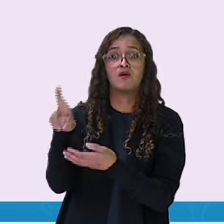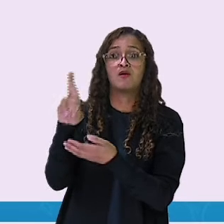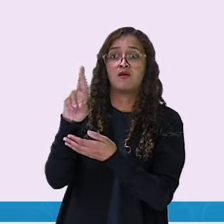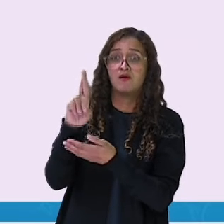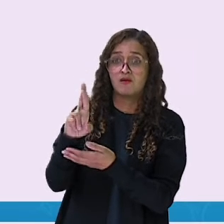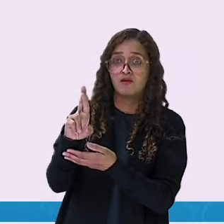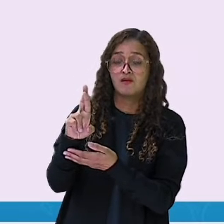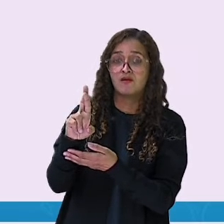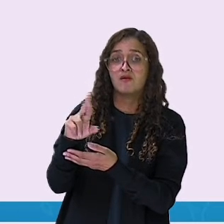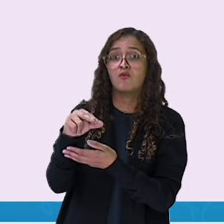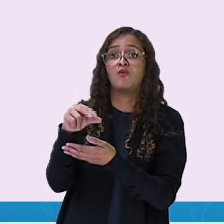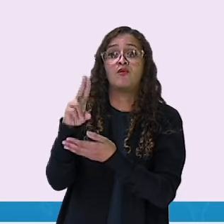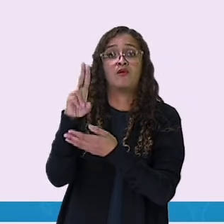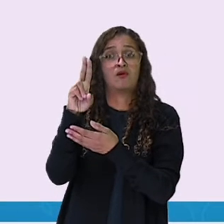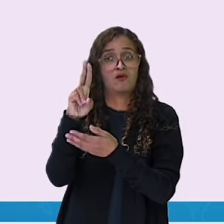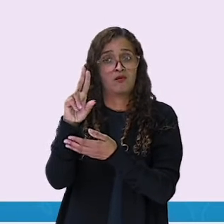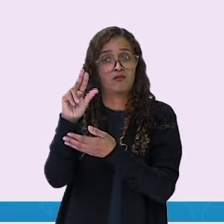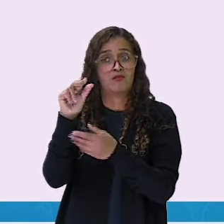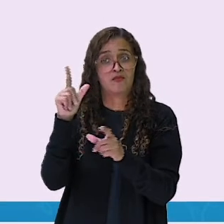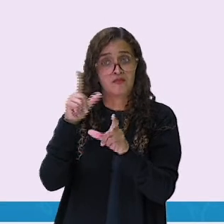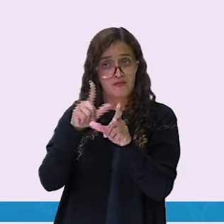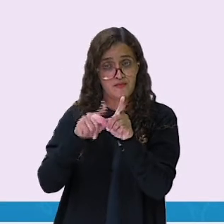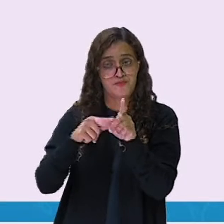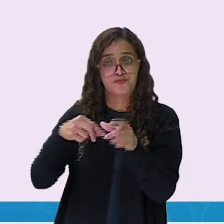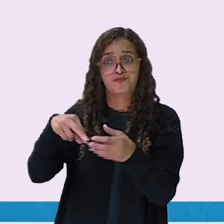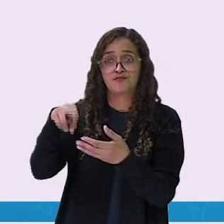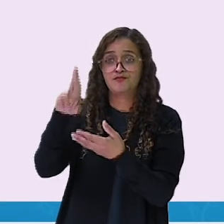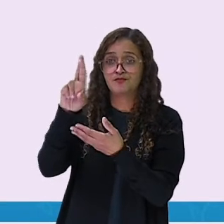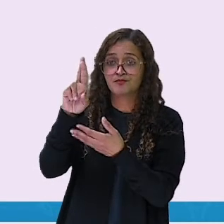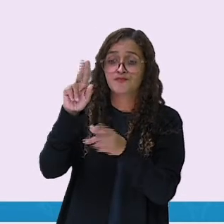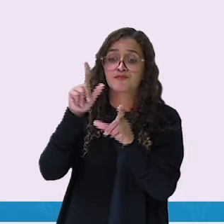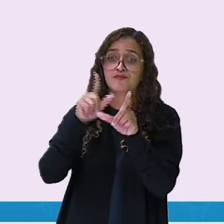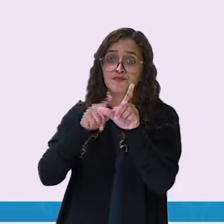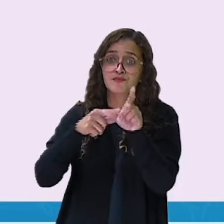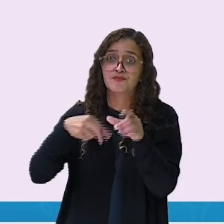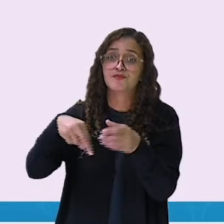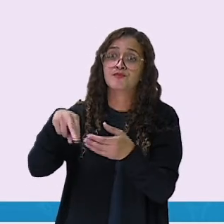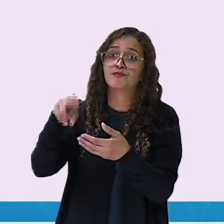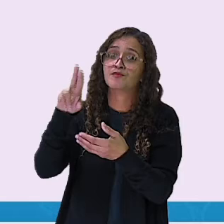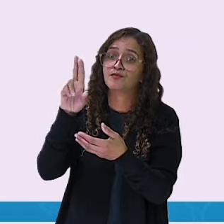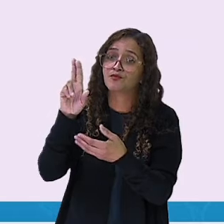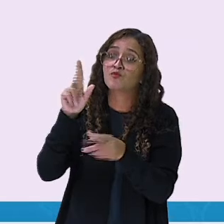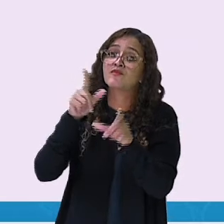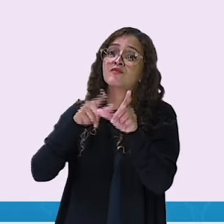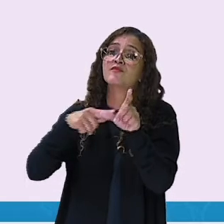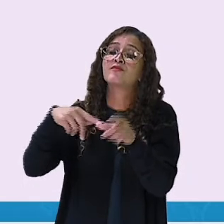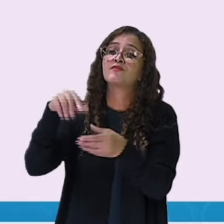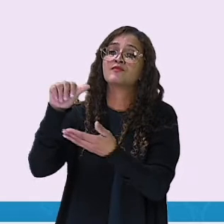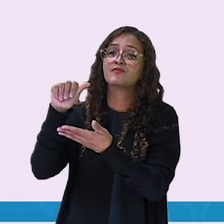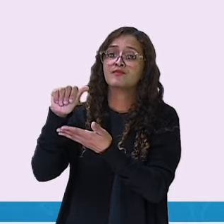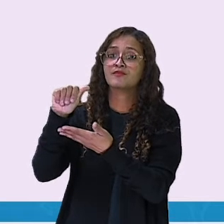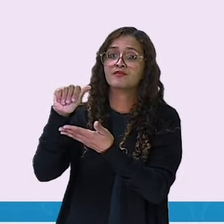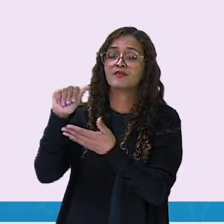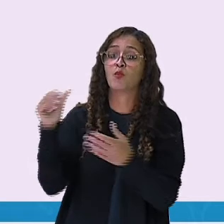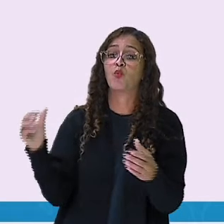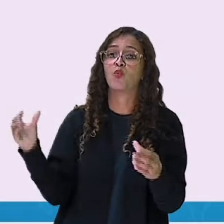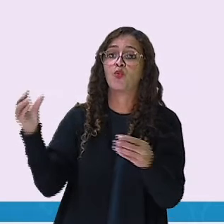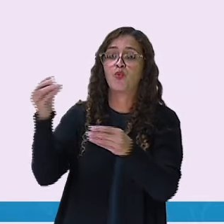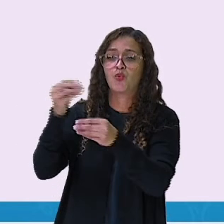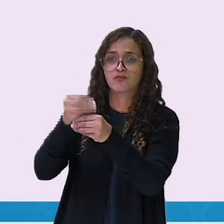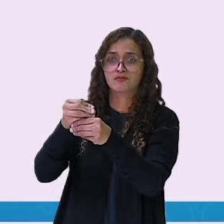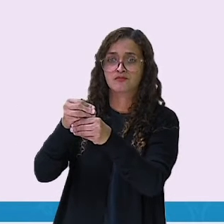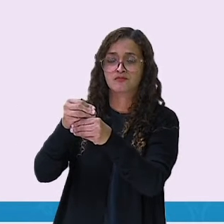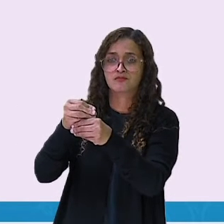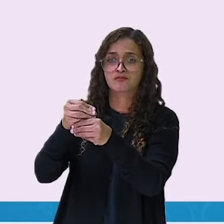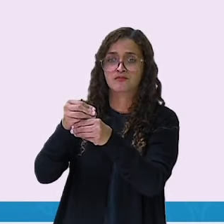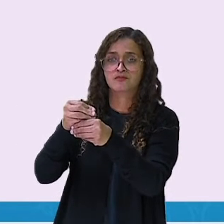da letra U e da letra A para formar a palavra rua. Vamos lá? Aqui eu tenho a